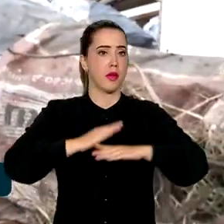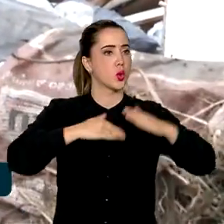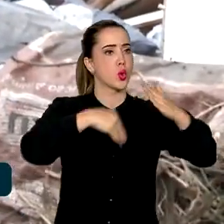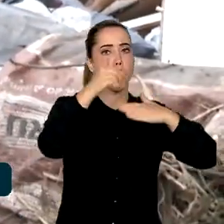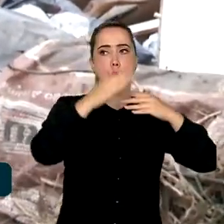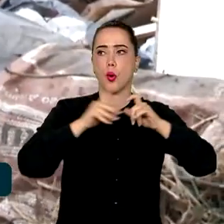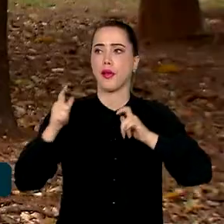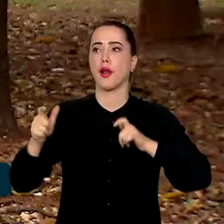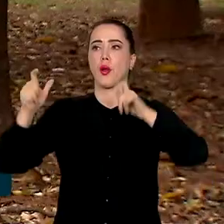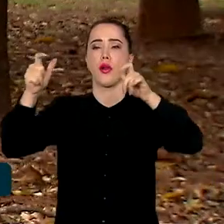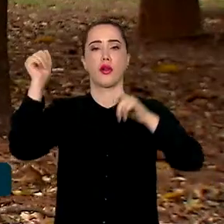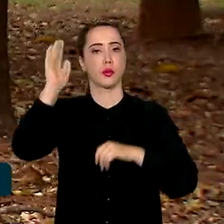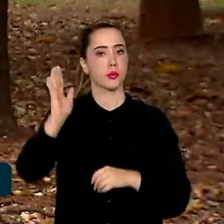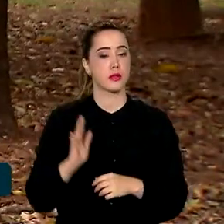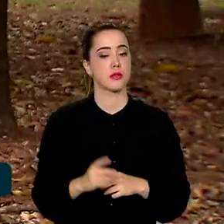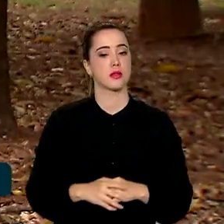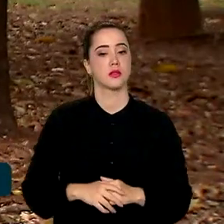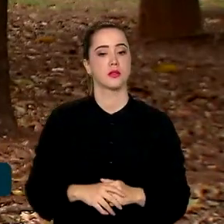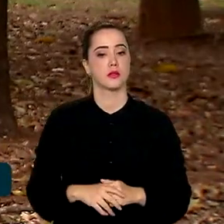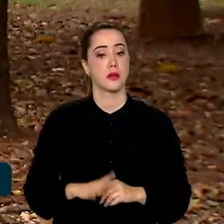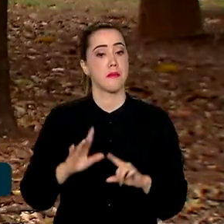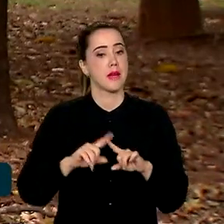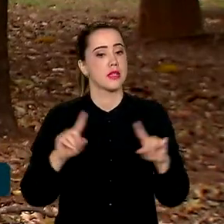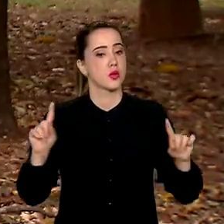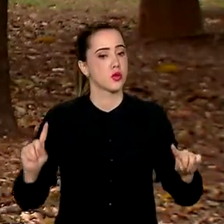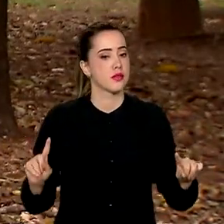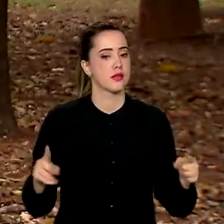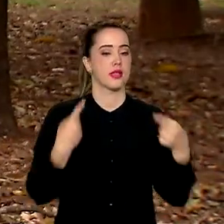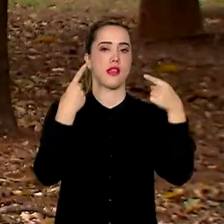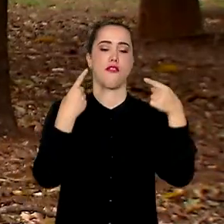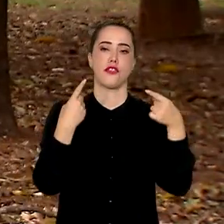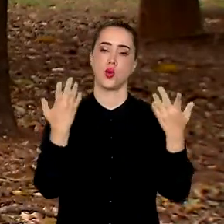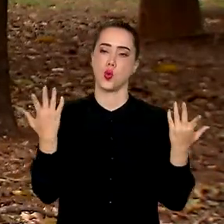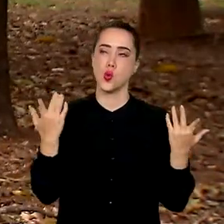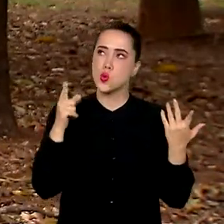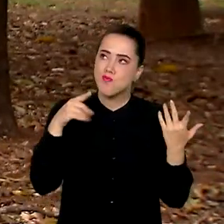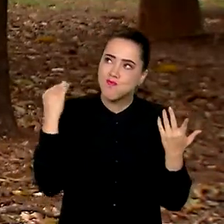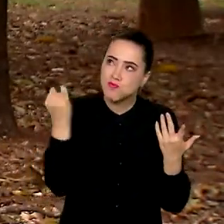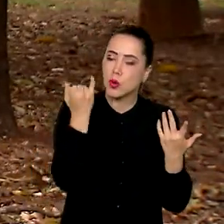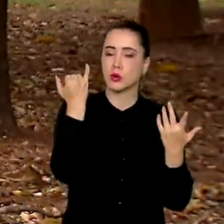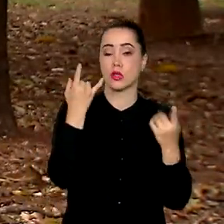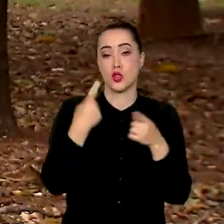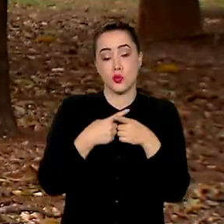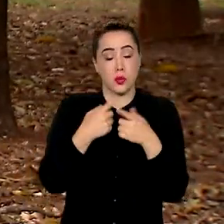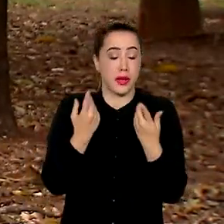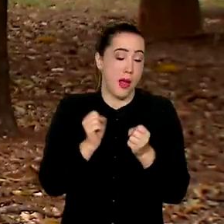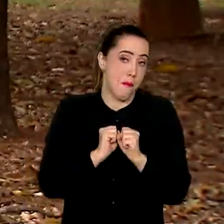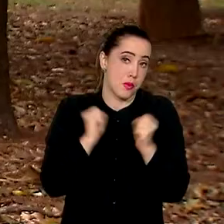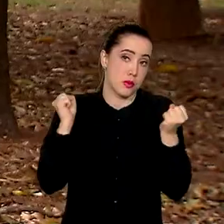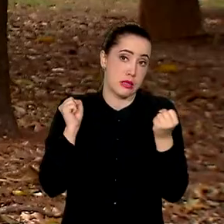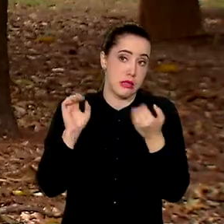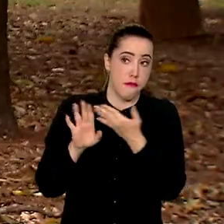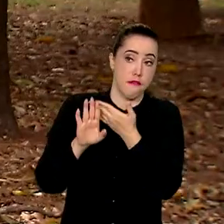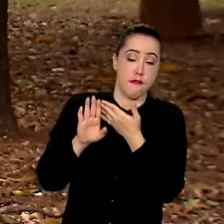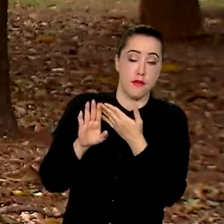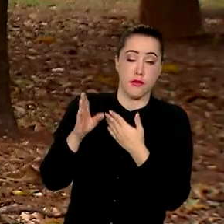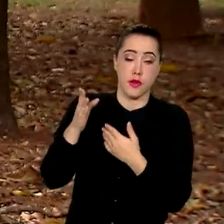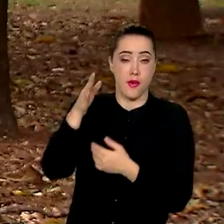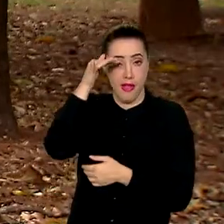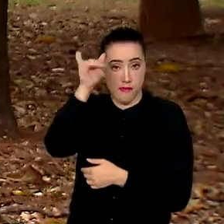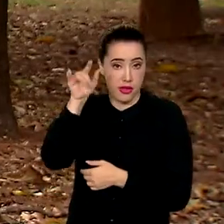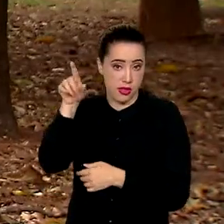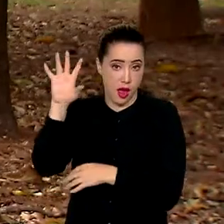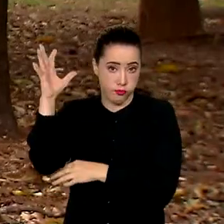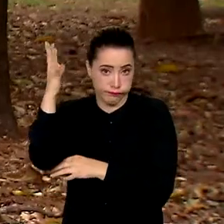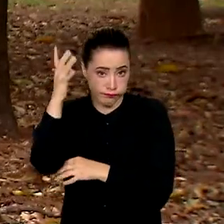qualquer local. O grande desafio, já que é impossível impedir os desastres naturais, é reduzir